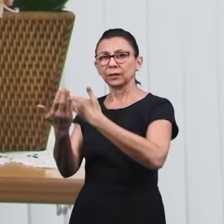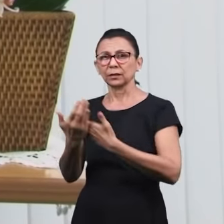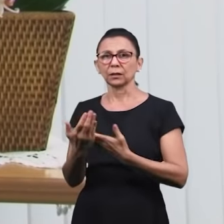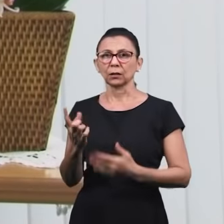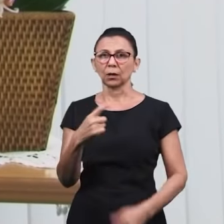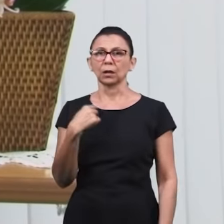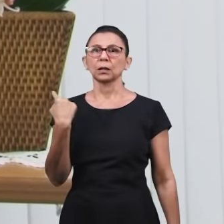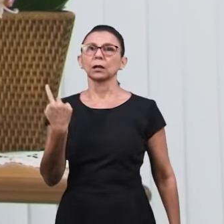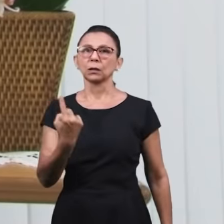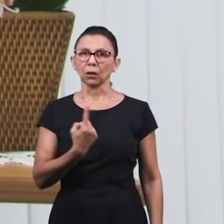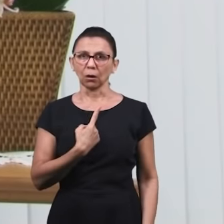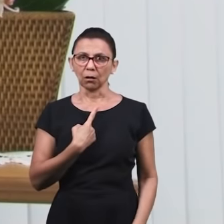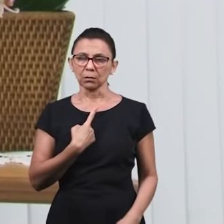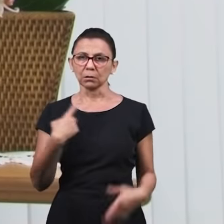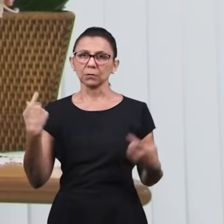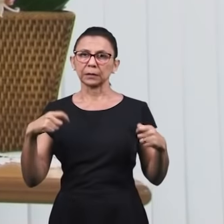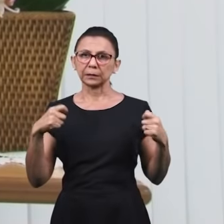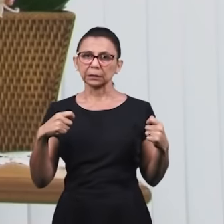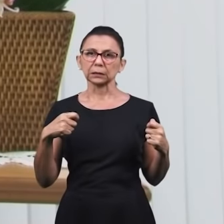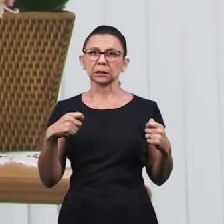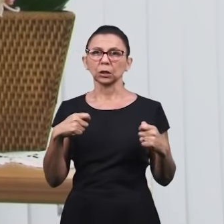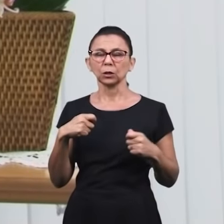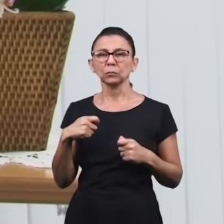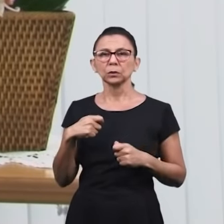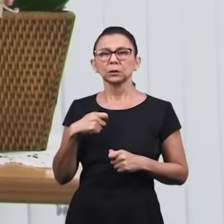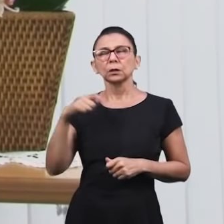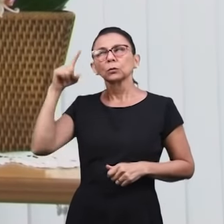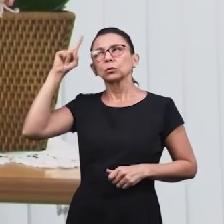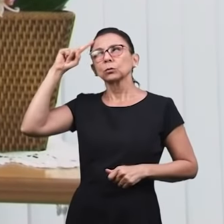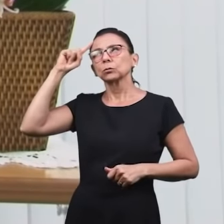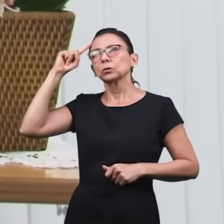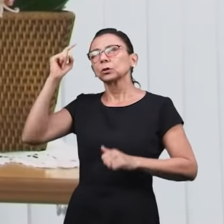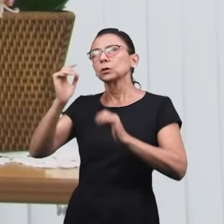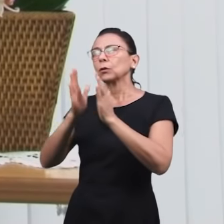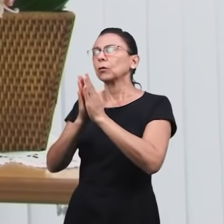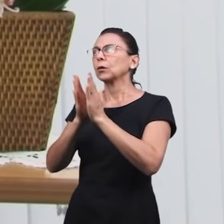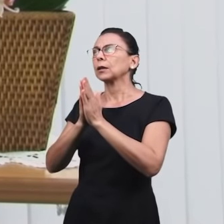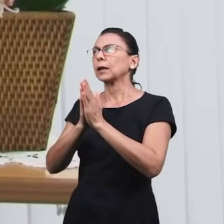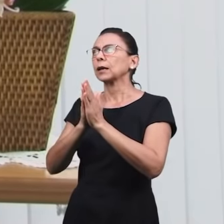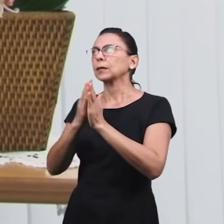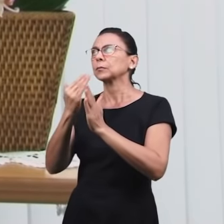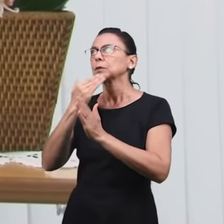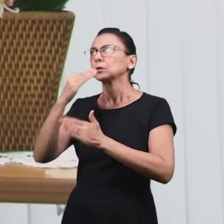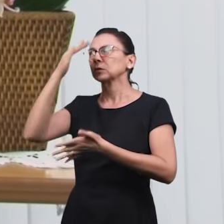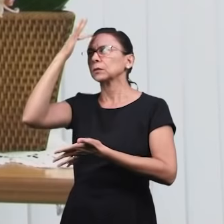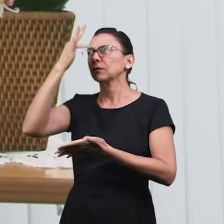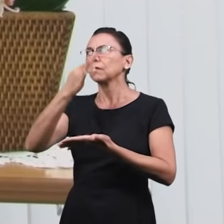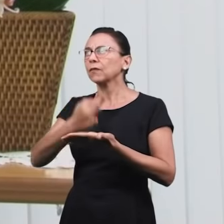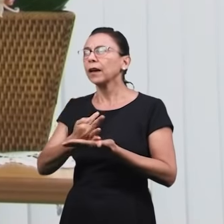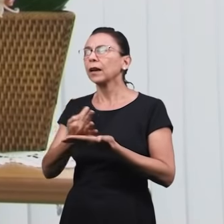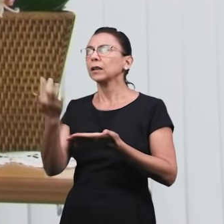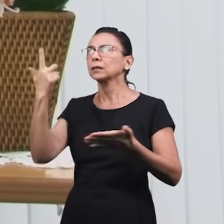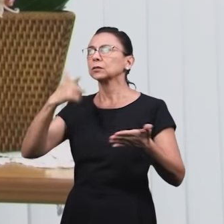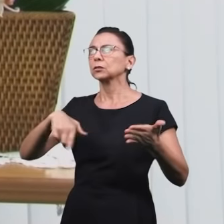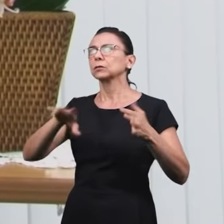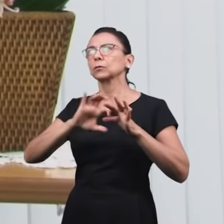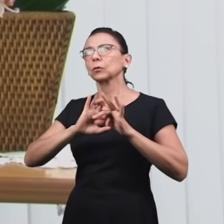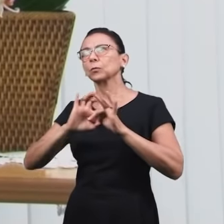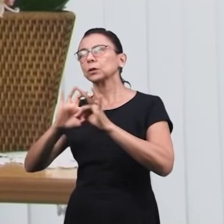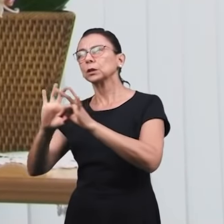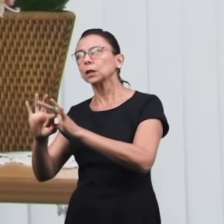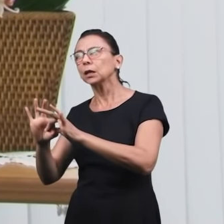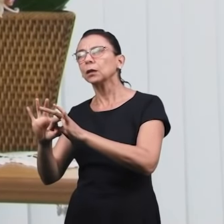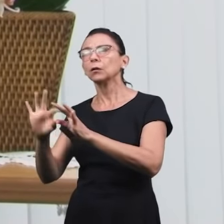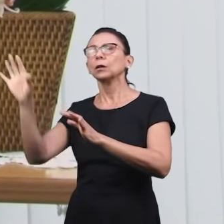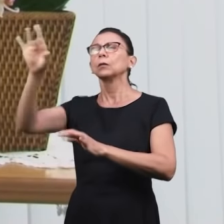é que precisamos ser renovados a cada dia, não modificados, mas renovados na fé, renovados na